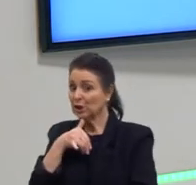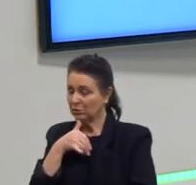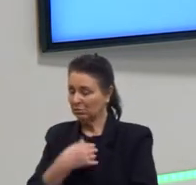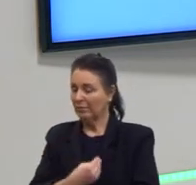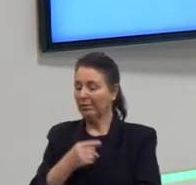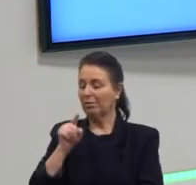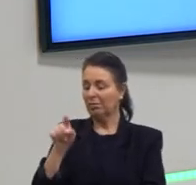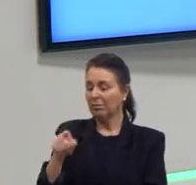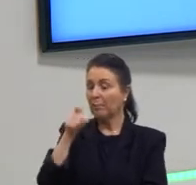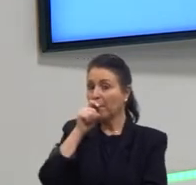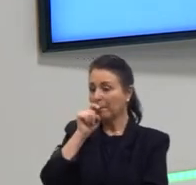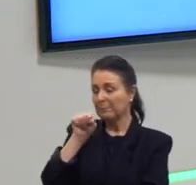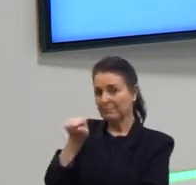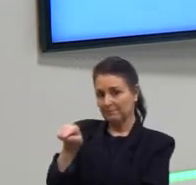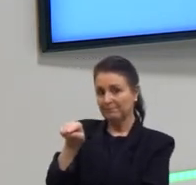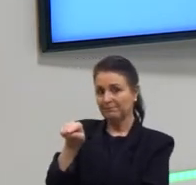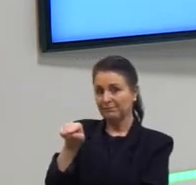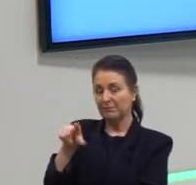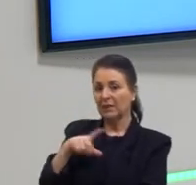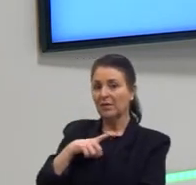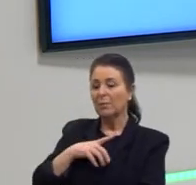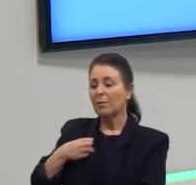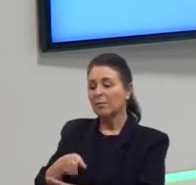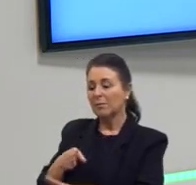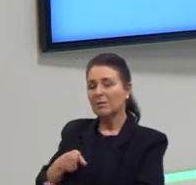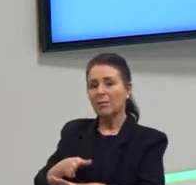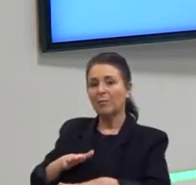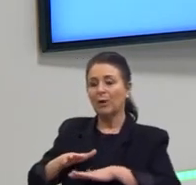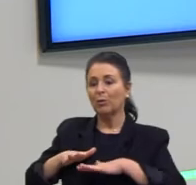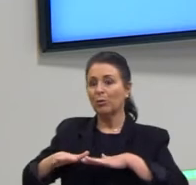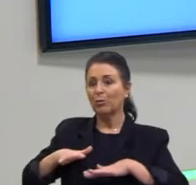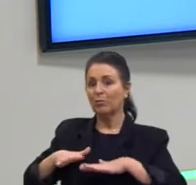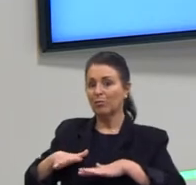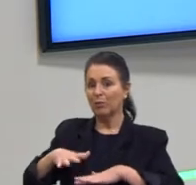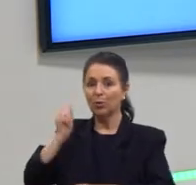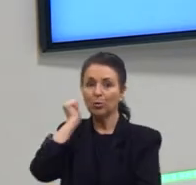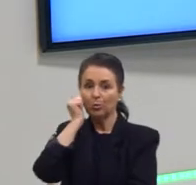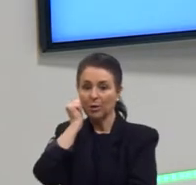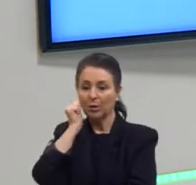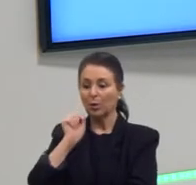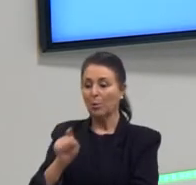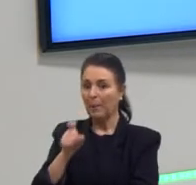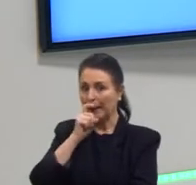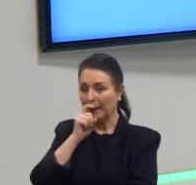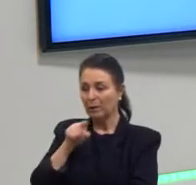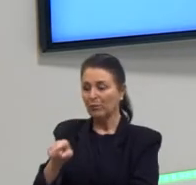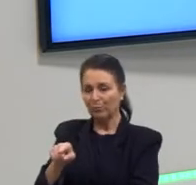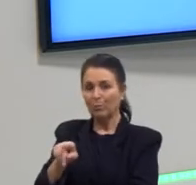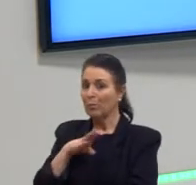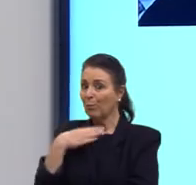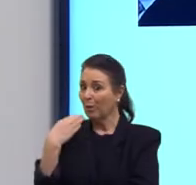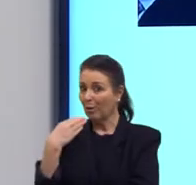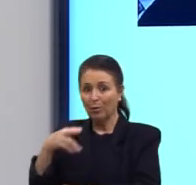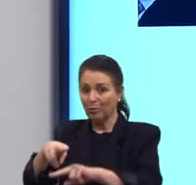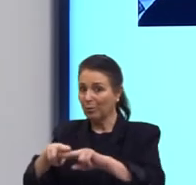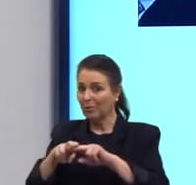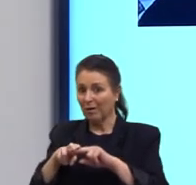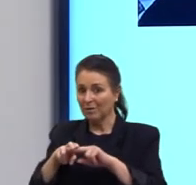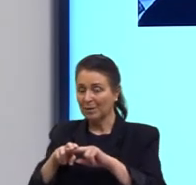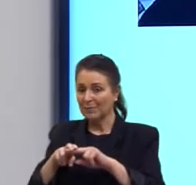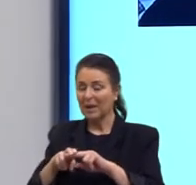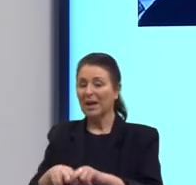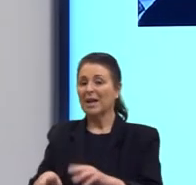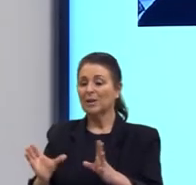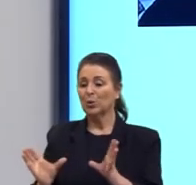o pai dele participava do movimento negro e o pai dele foi morto por isso, foi morto pela legião